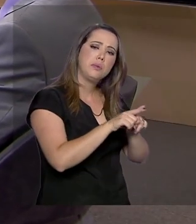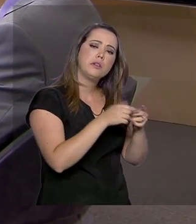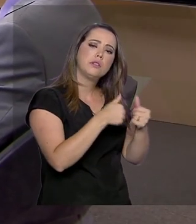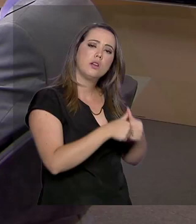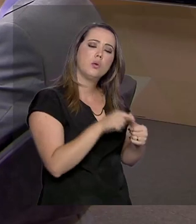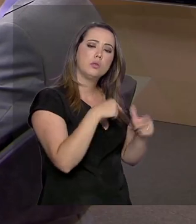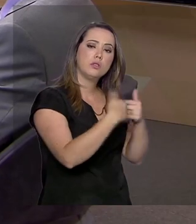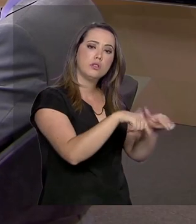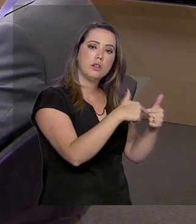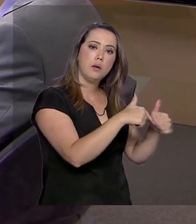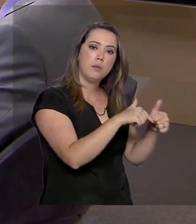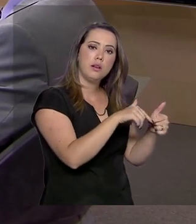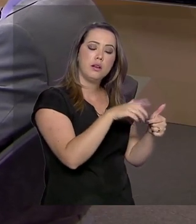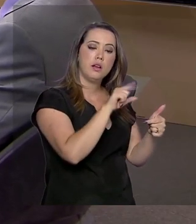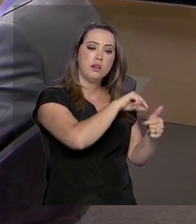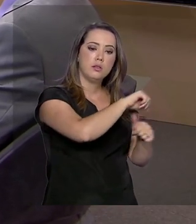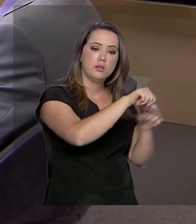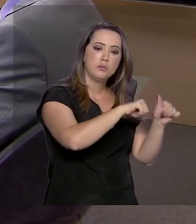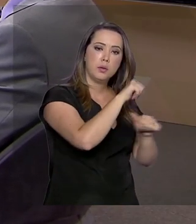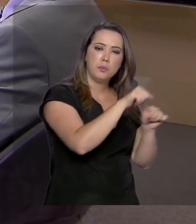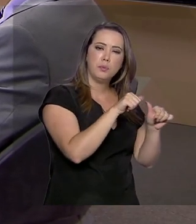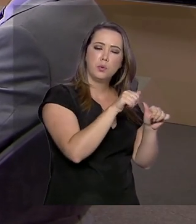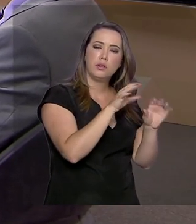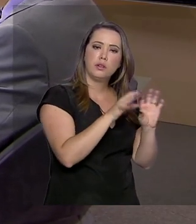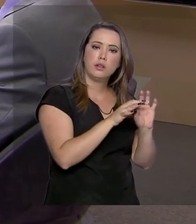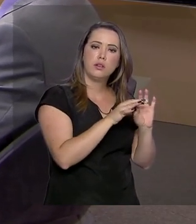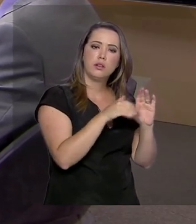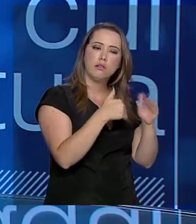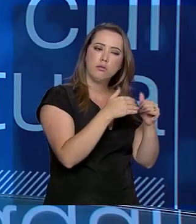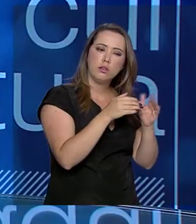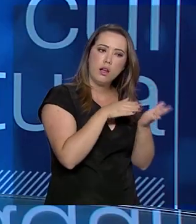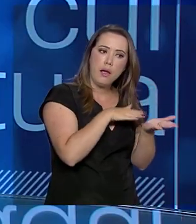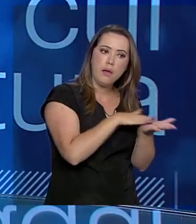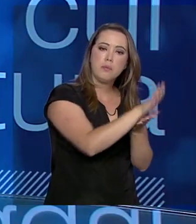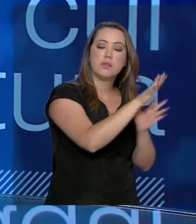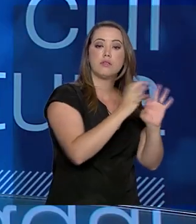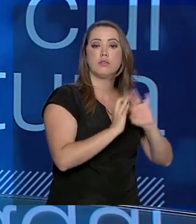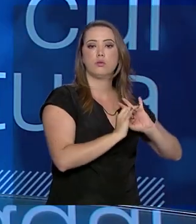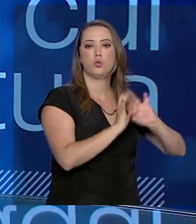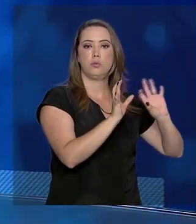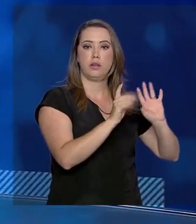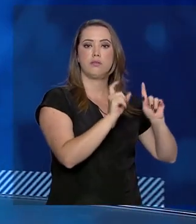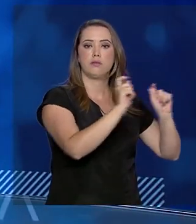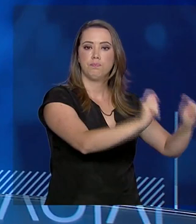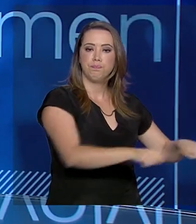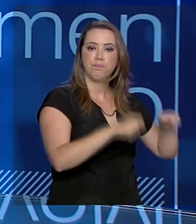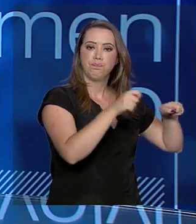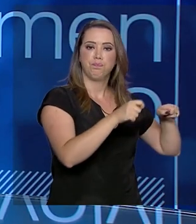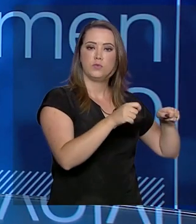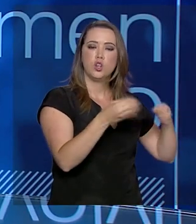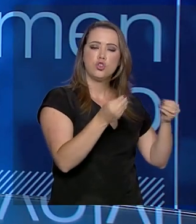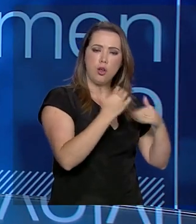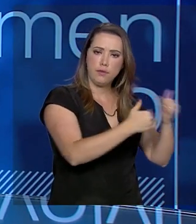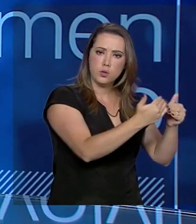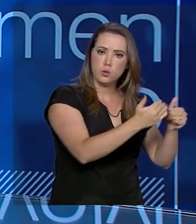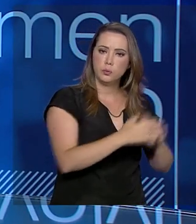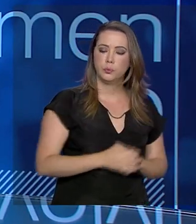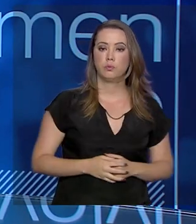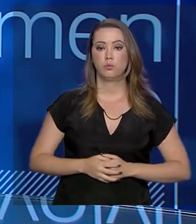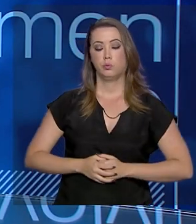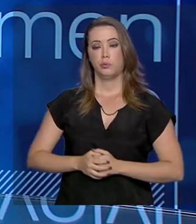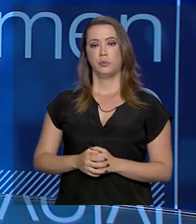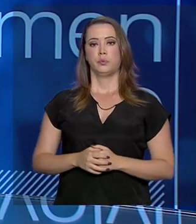sistema de cadastro e emissão de licenças, já teve algum avanço? Sem dúvida nenhuma. Hoje, muita coisa na